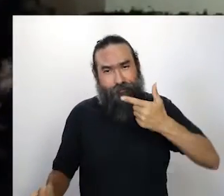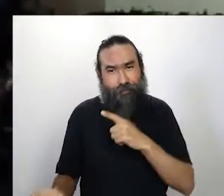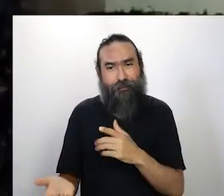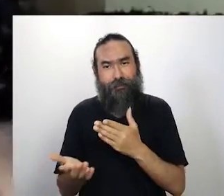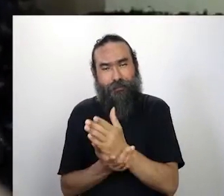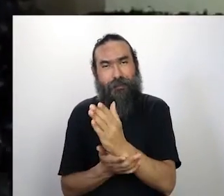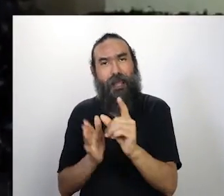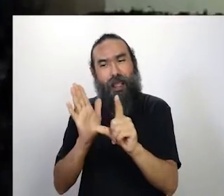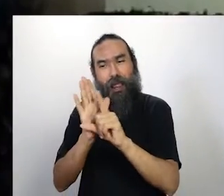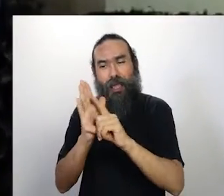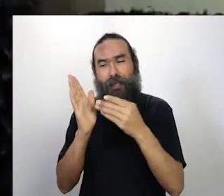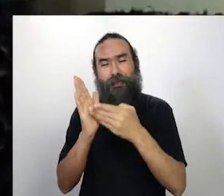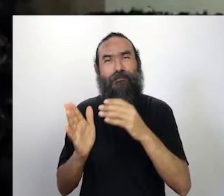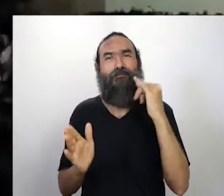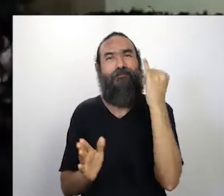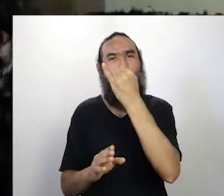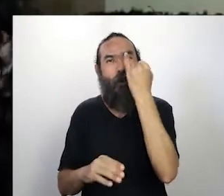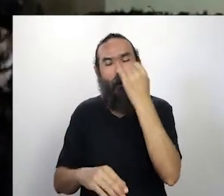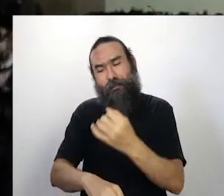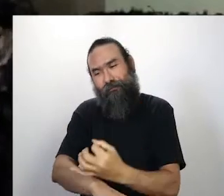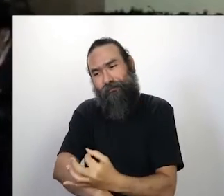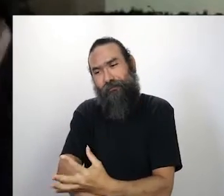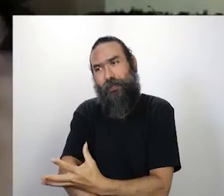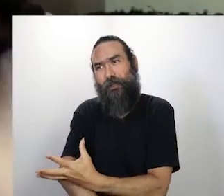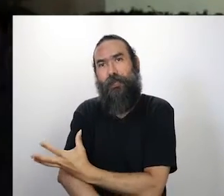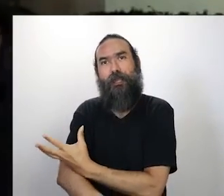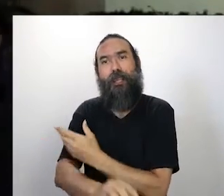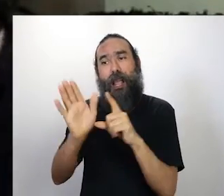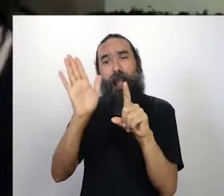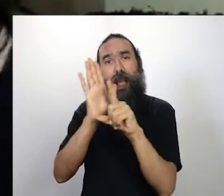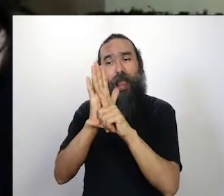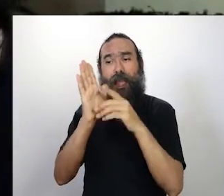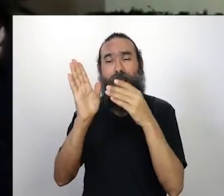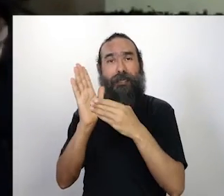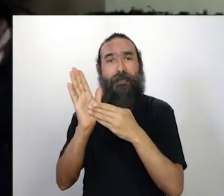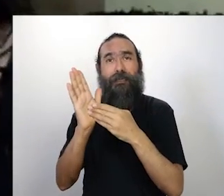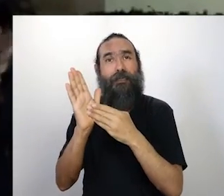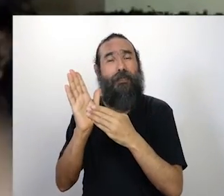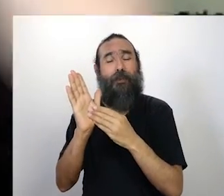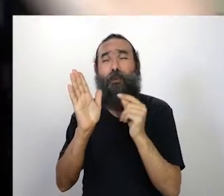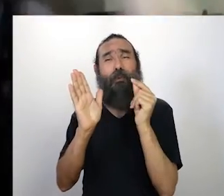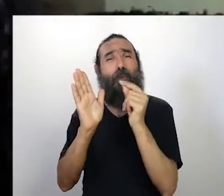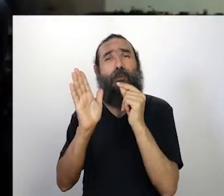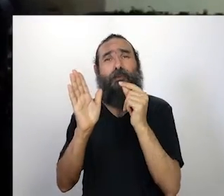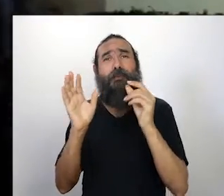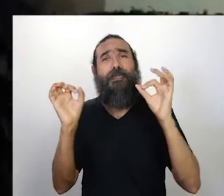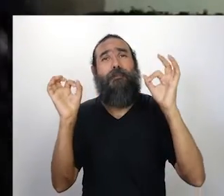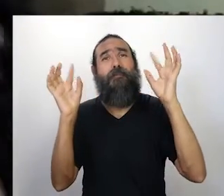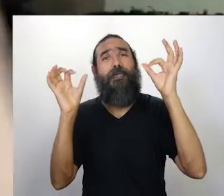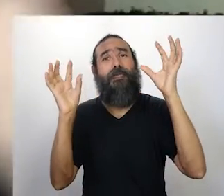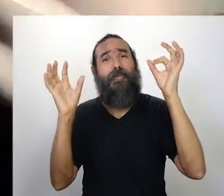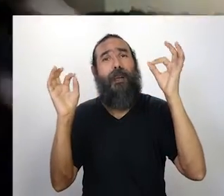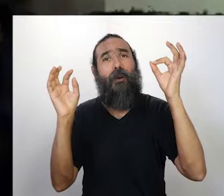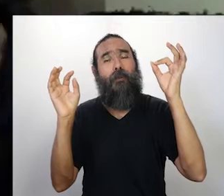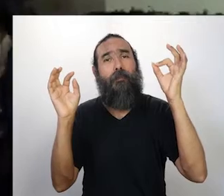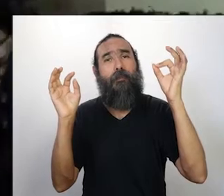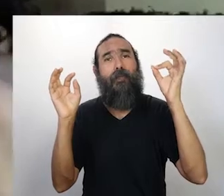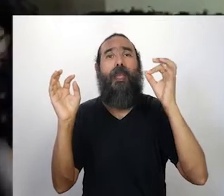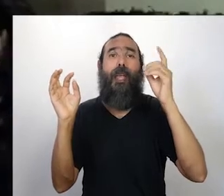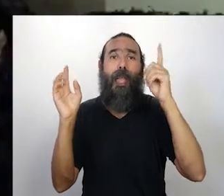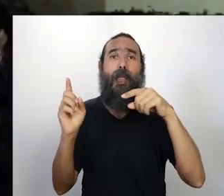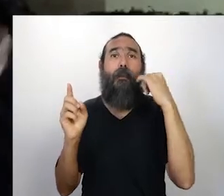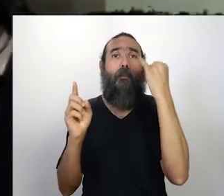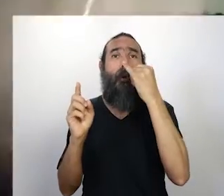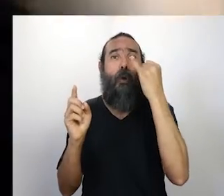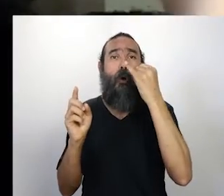emocionante, de fato, para uma lei que também é ímpar, apesar dela ser também pautada na questão da emergência